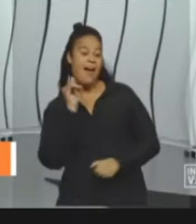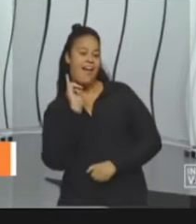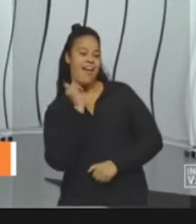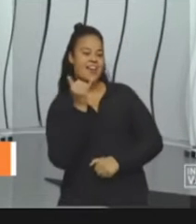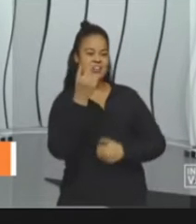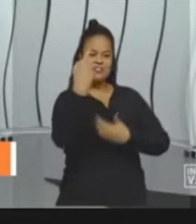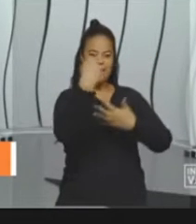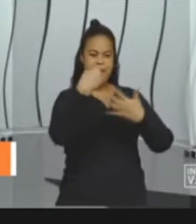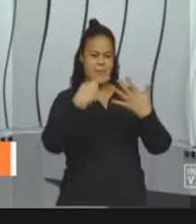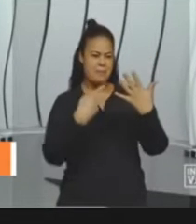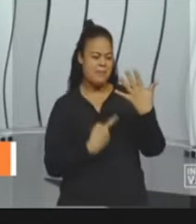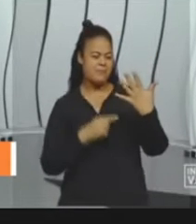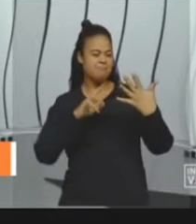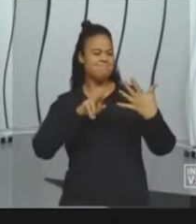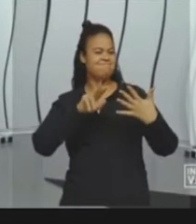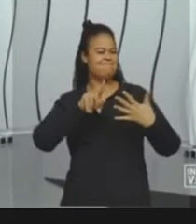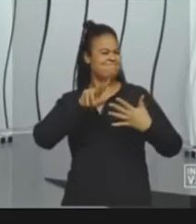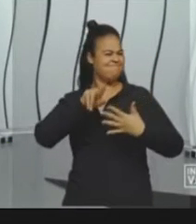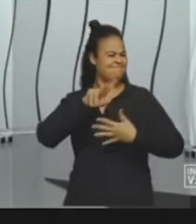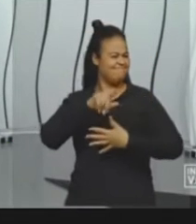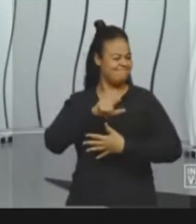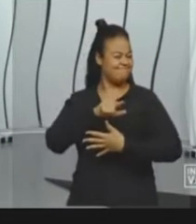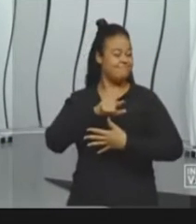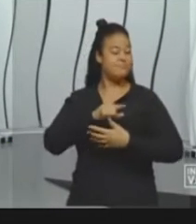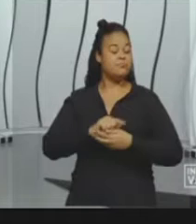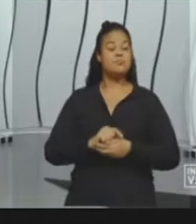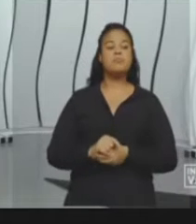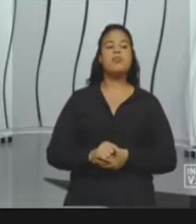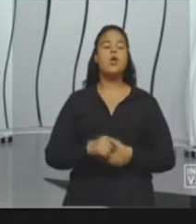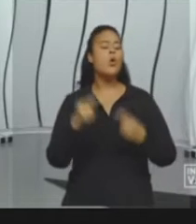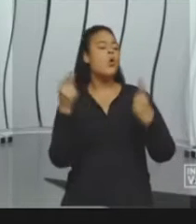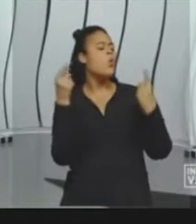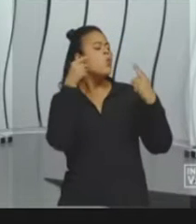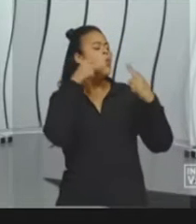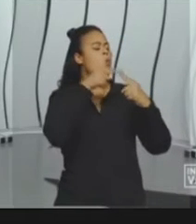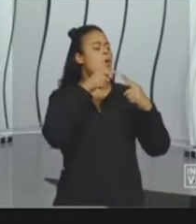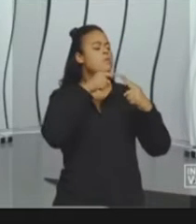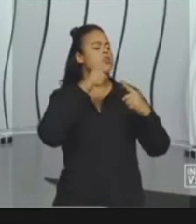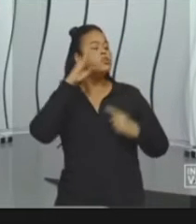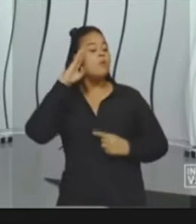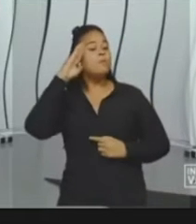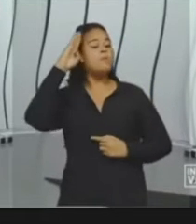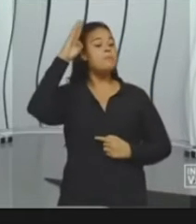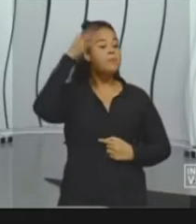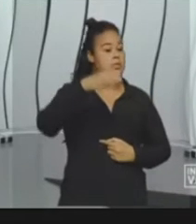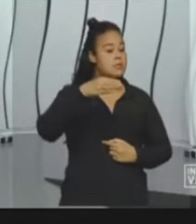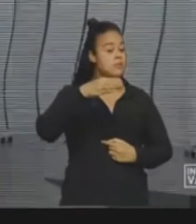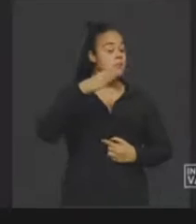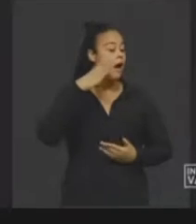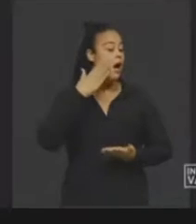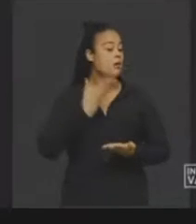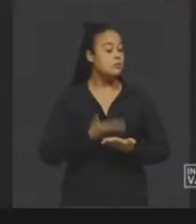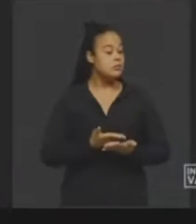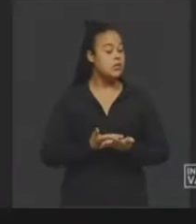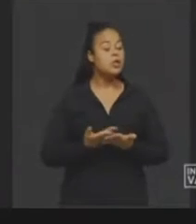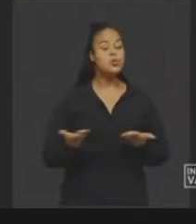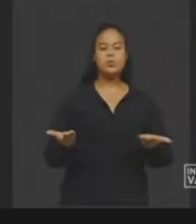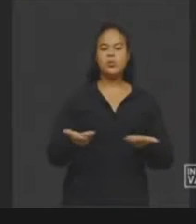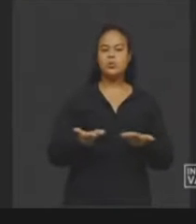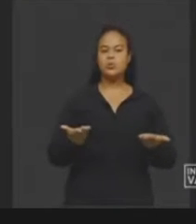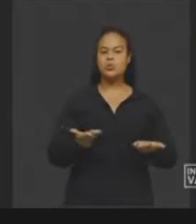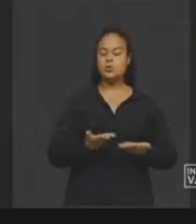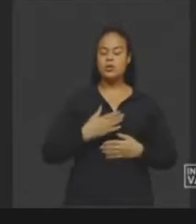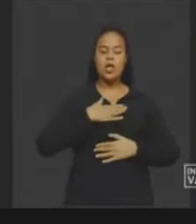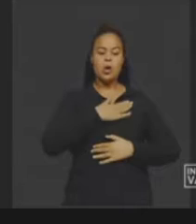renovável. Quais são os objetivos principais desta aula? Bom, eu